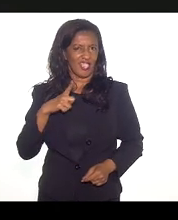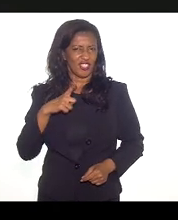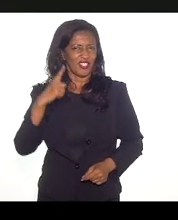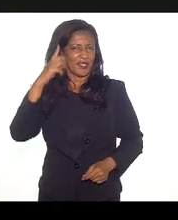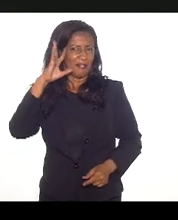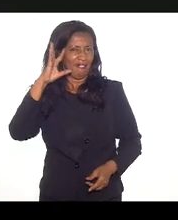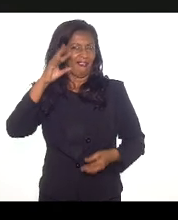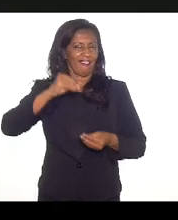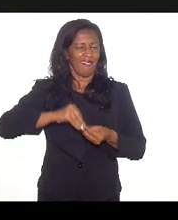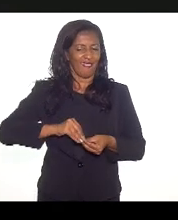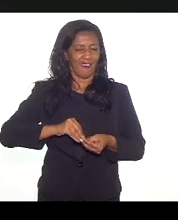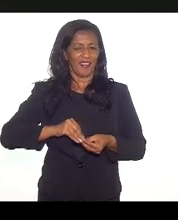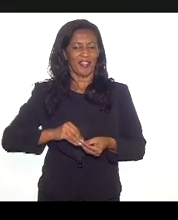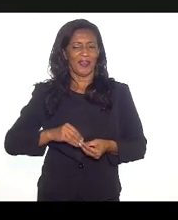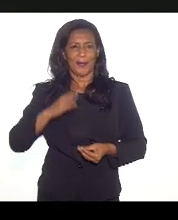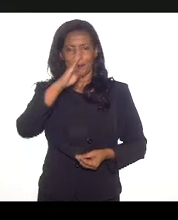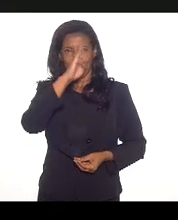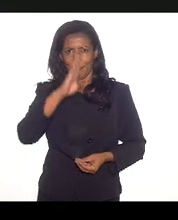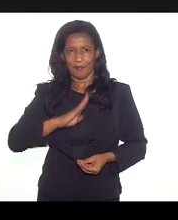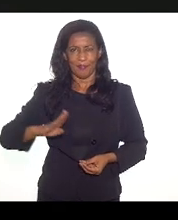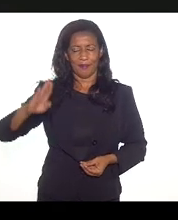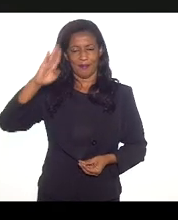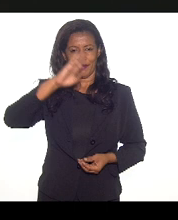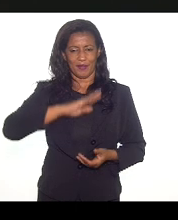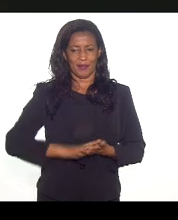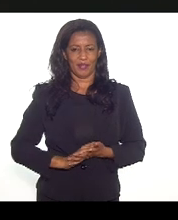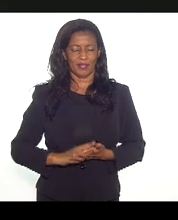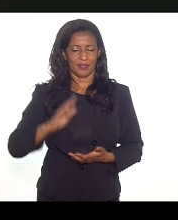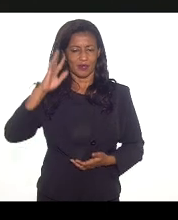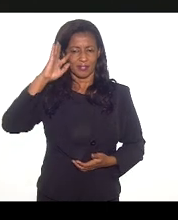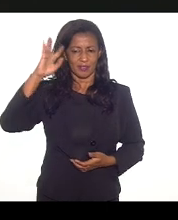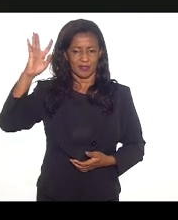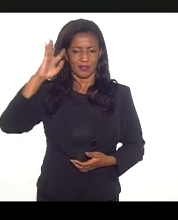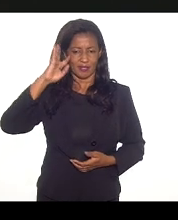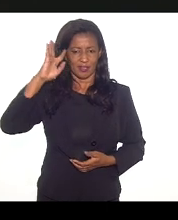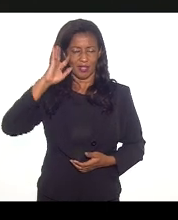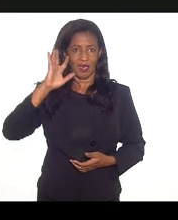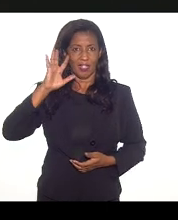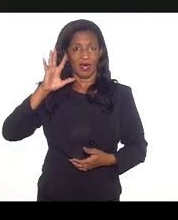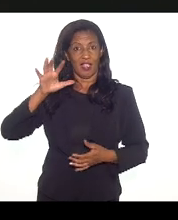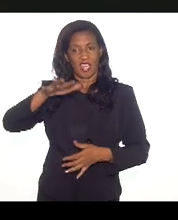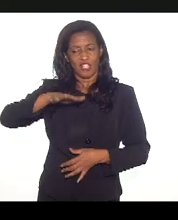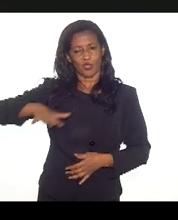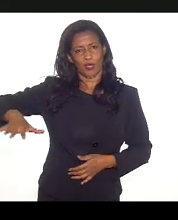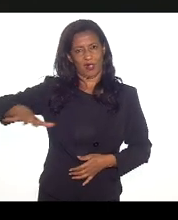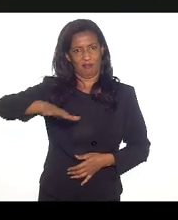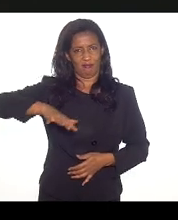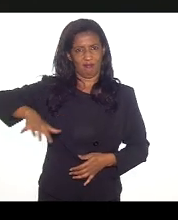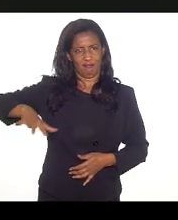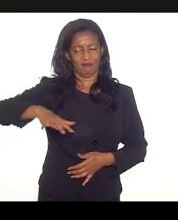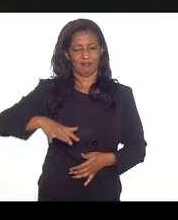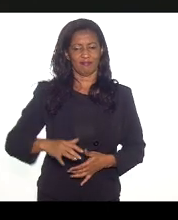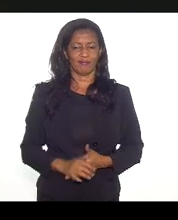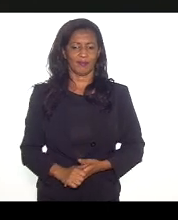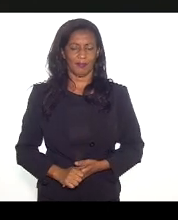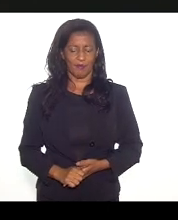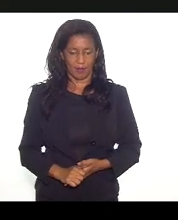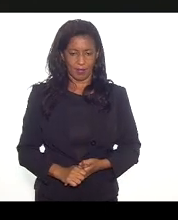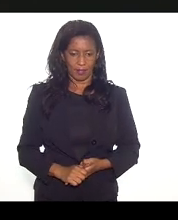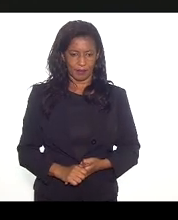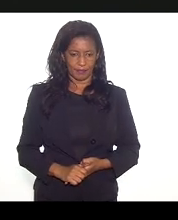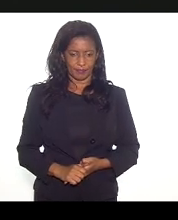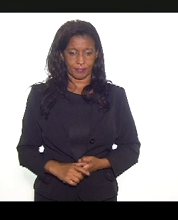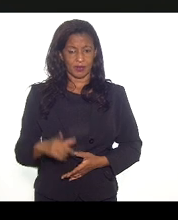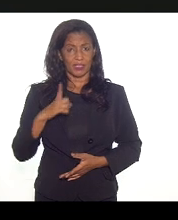de pensar Brasil, a precisa ampliar a reflexão regional. Então, gente teve a